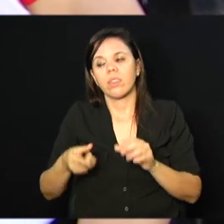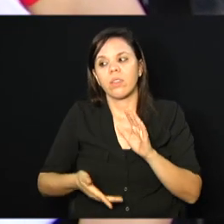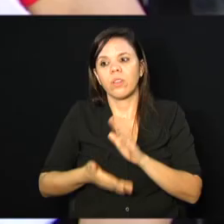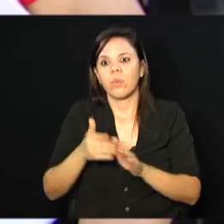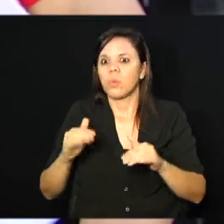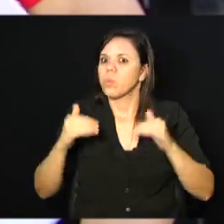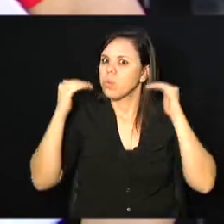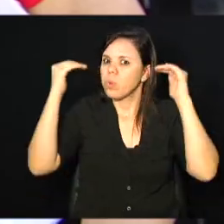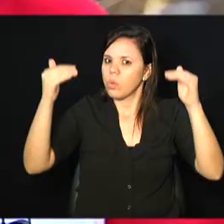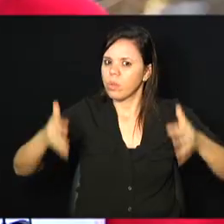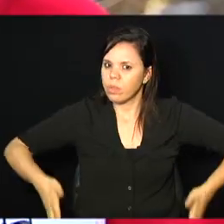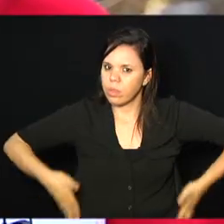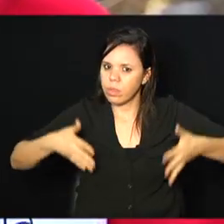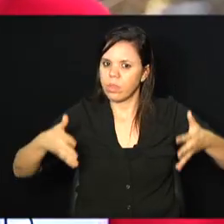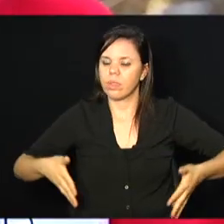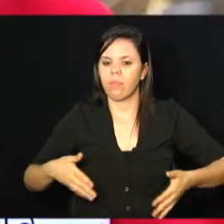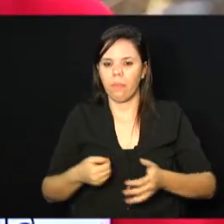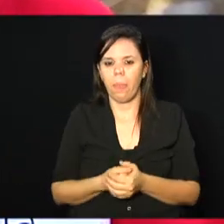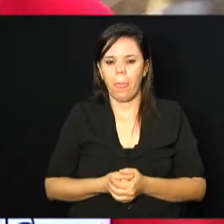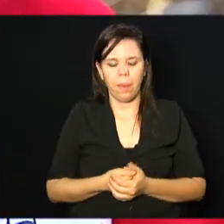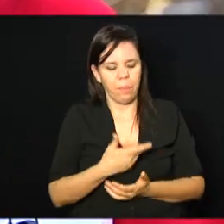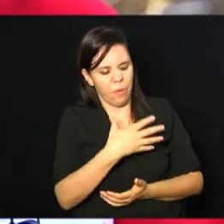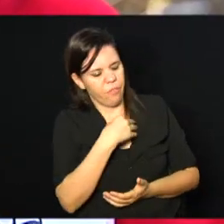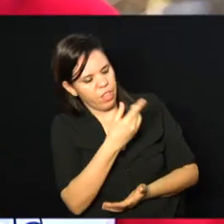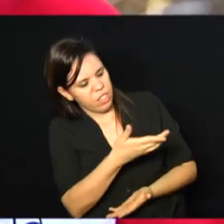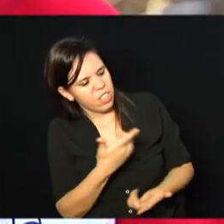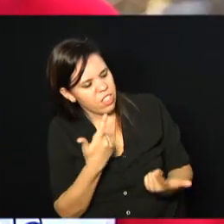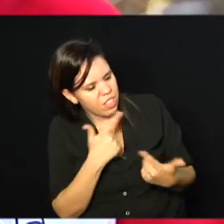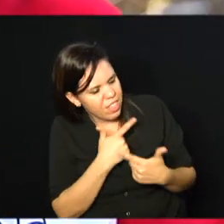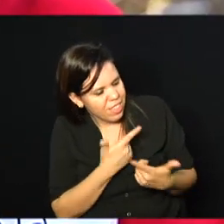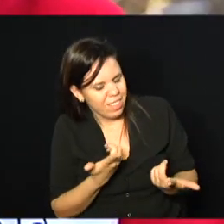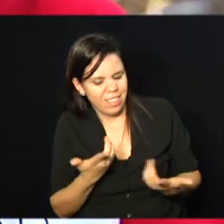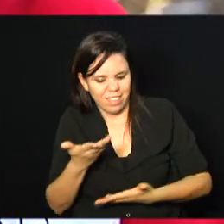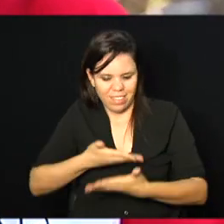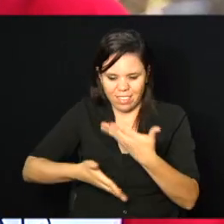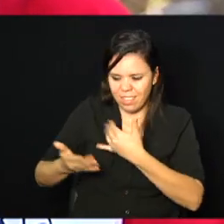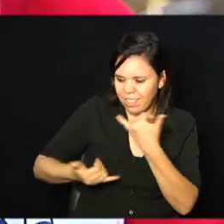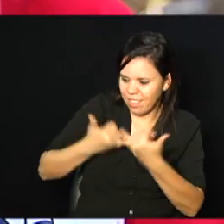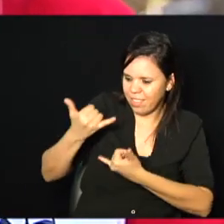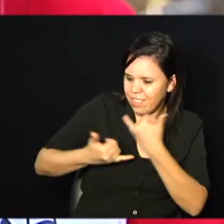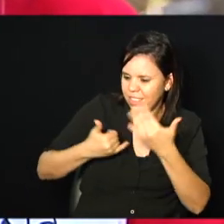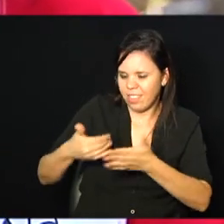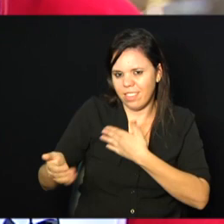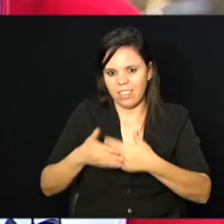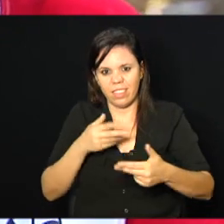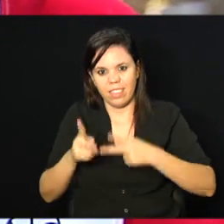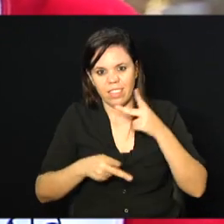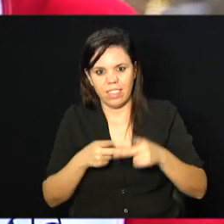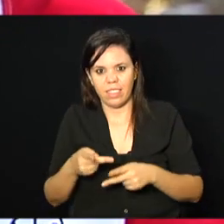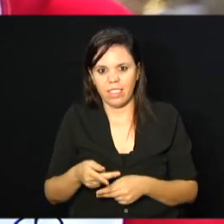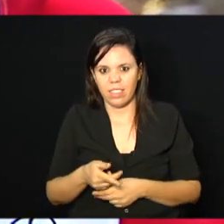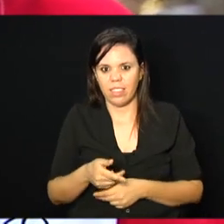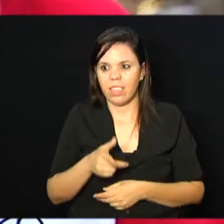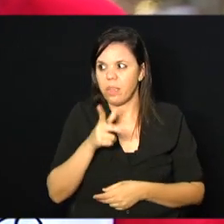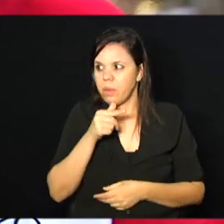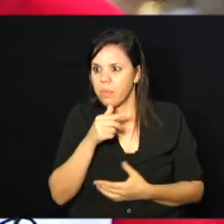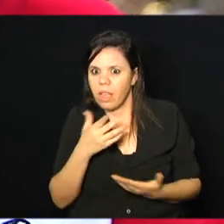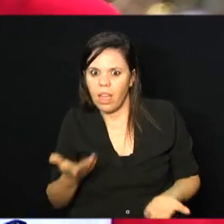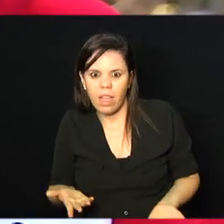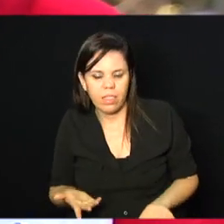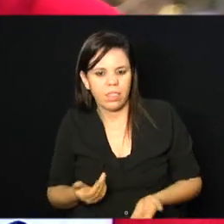além das cadeiras. Ele sorri, interage, brinca com qualquer pessoa, bebe água.